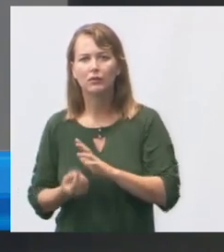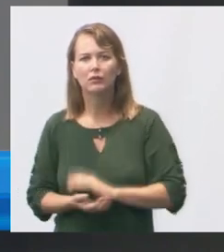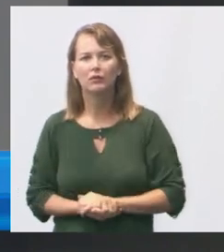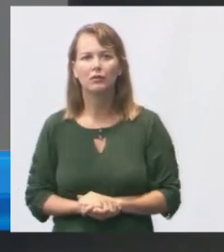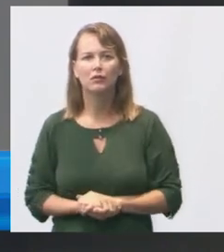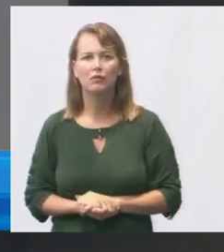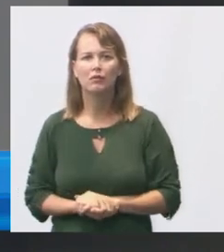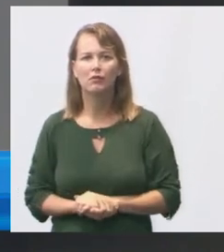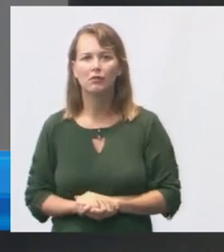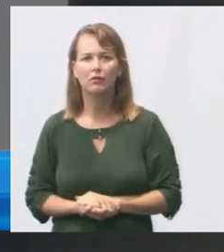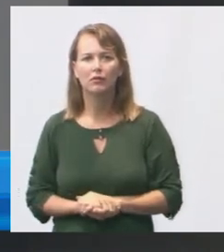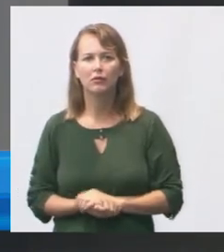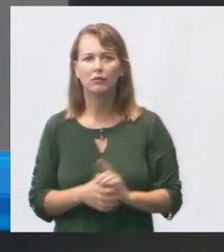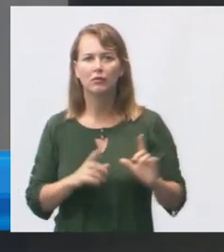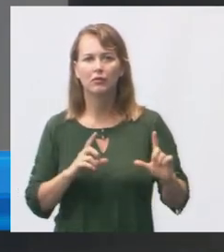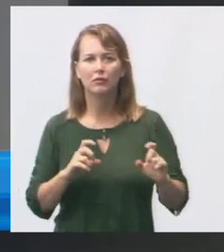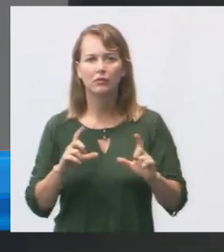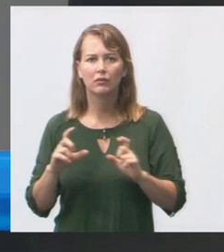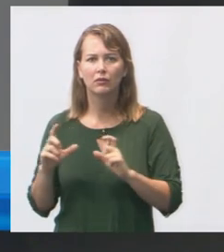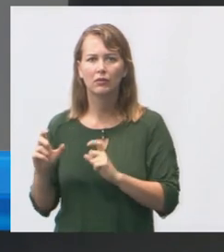aqui são fotos da unidade